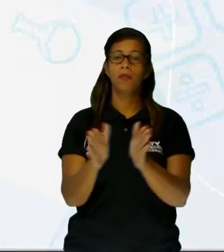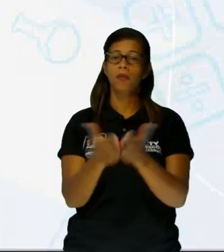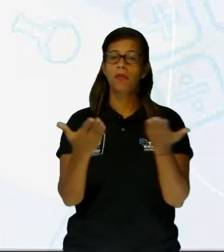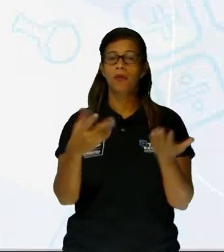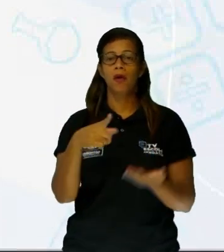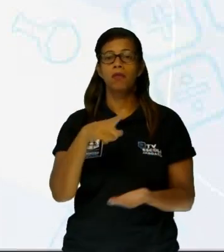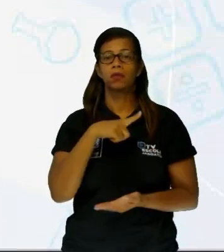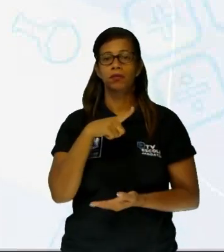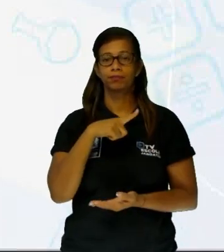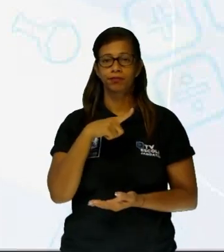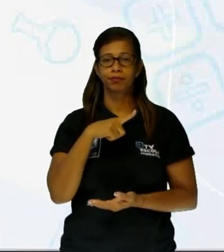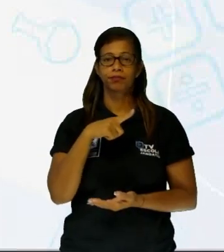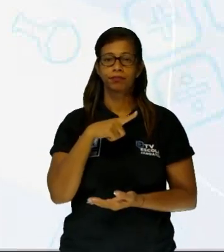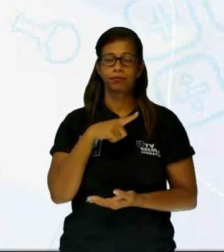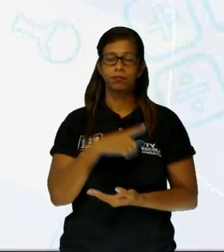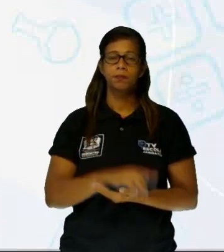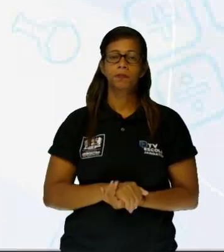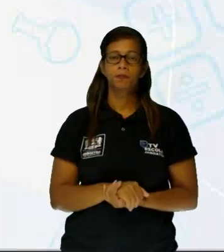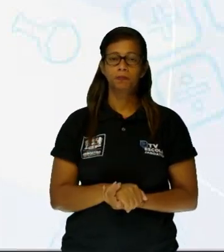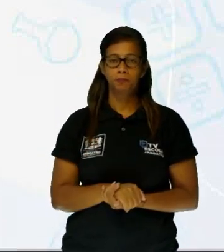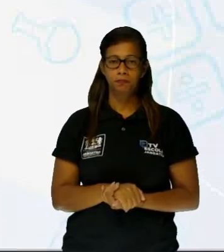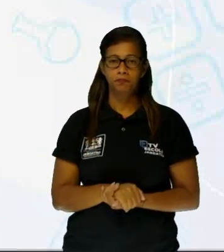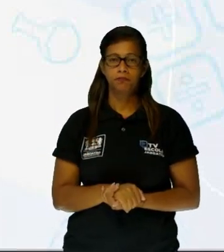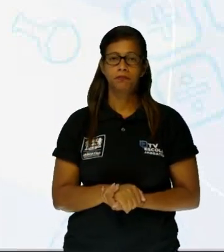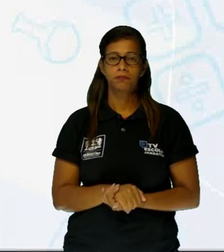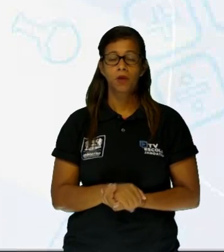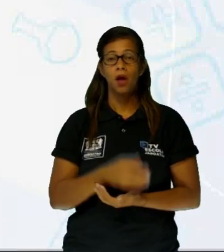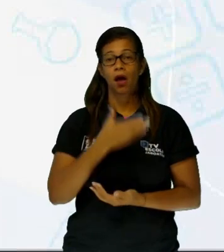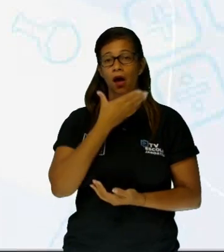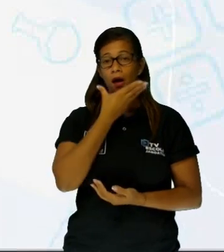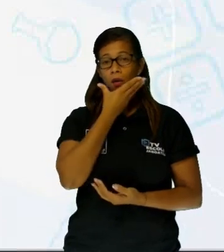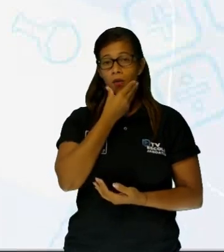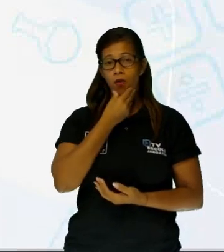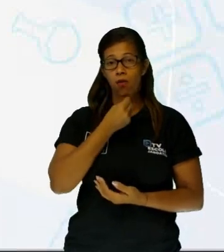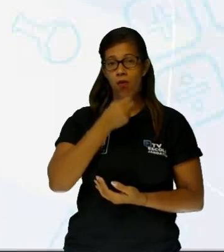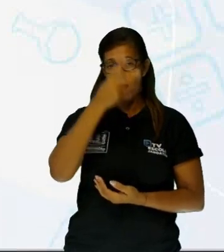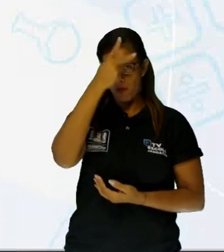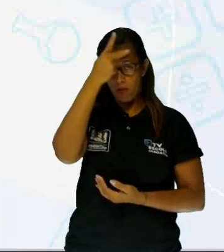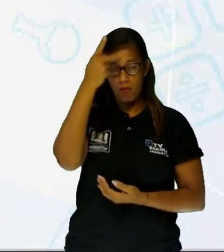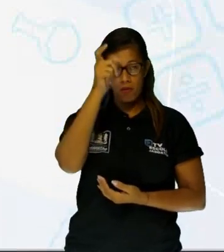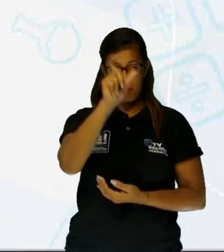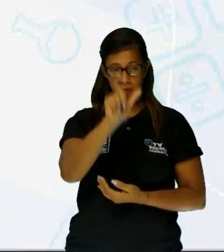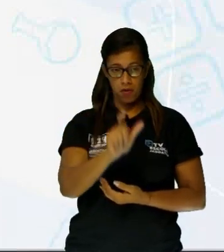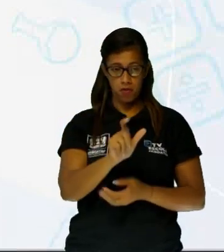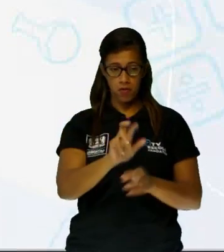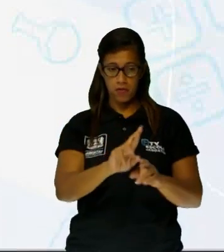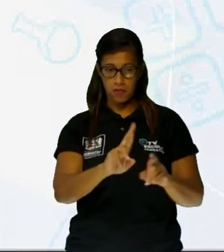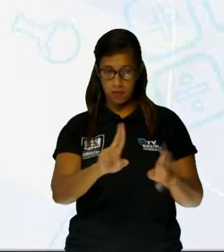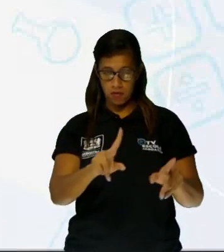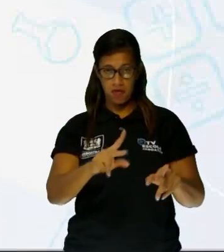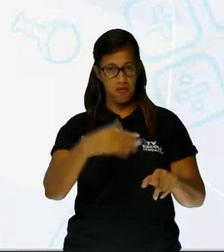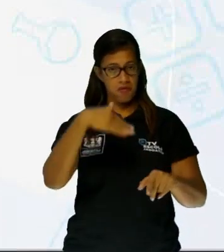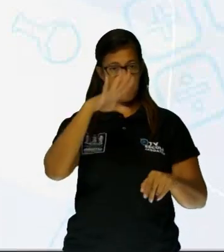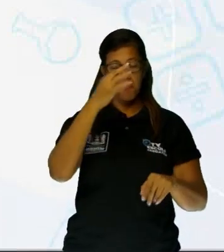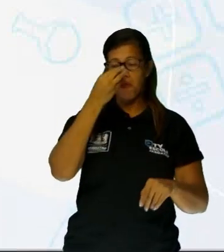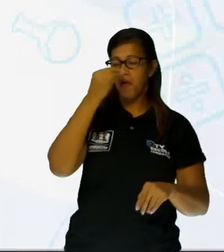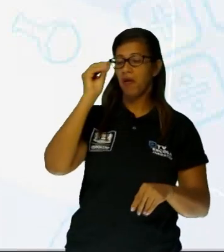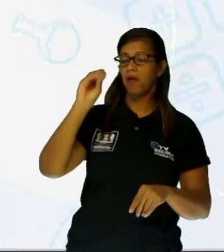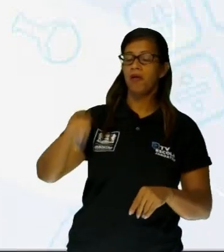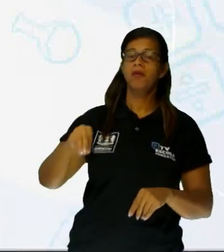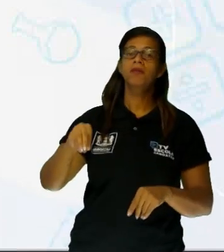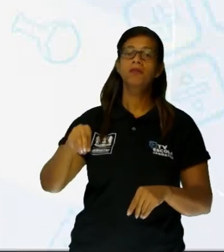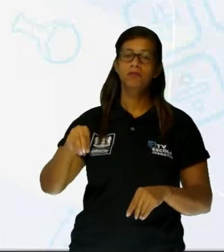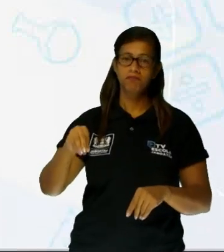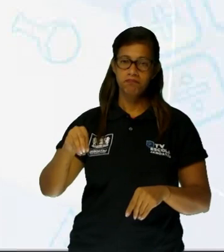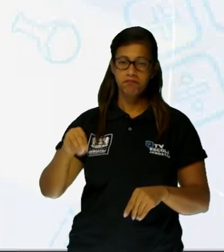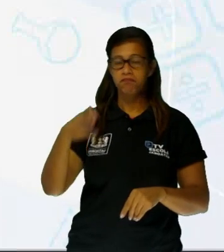partilhasse. O homem é diferente. É a criatura que mais despreza e com maior facilidade